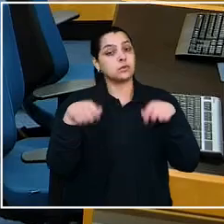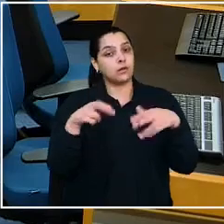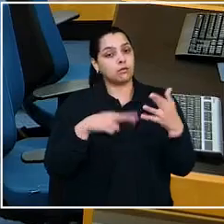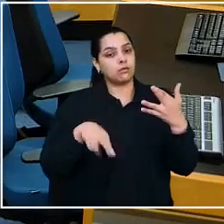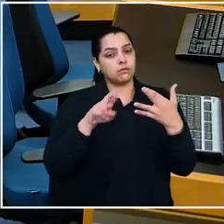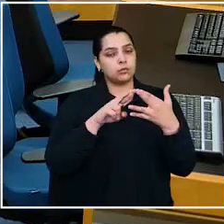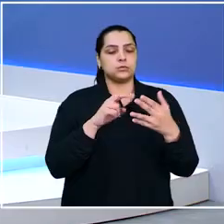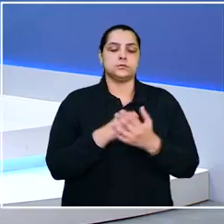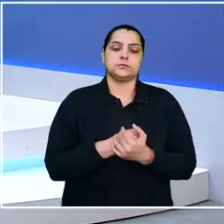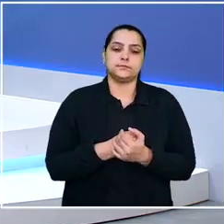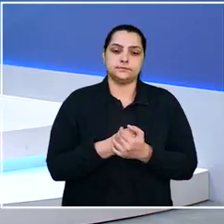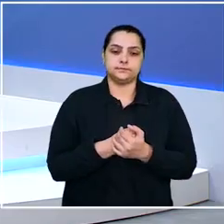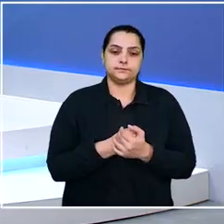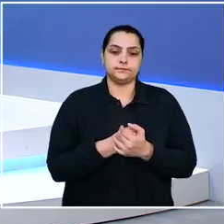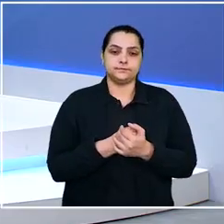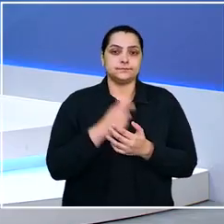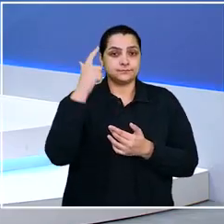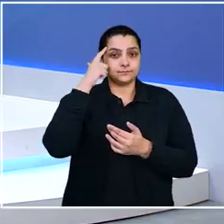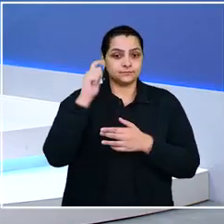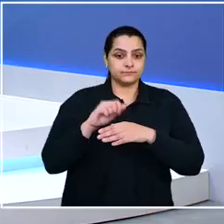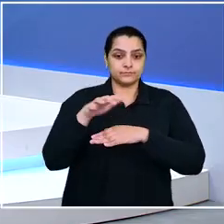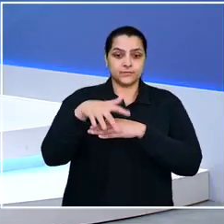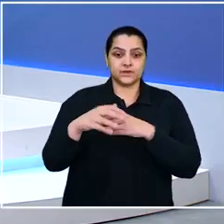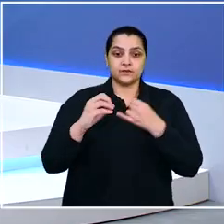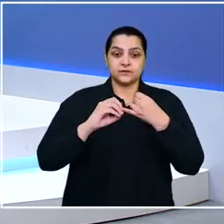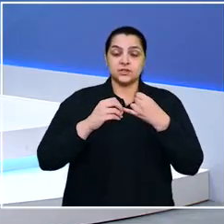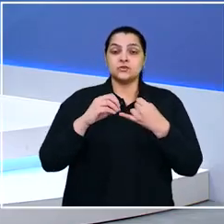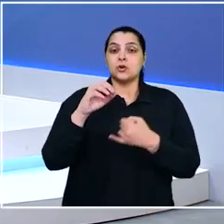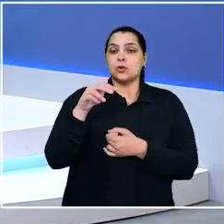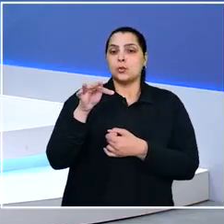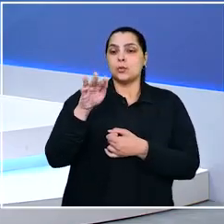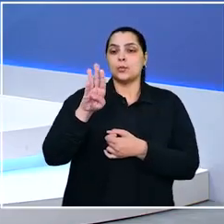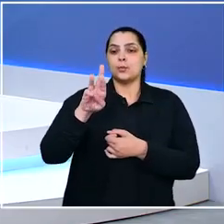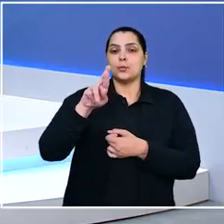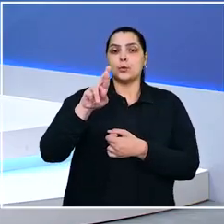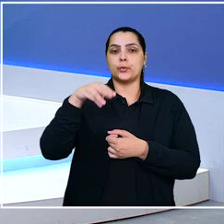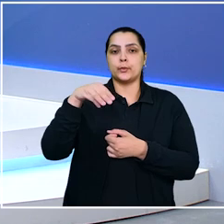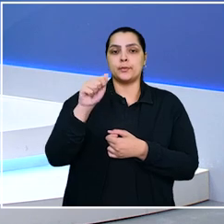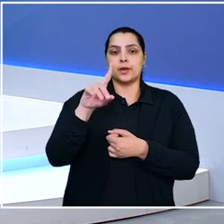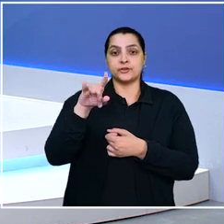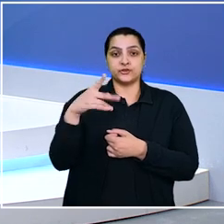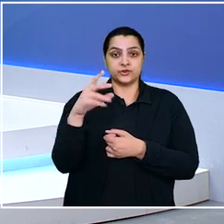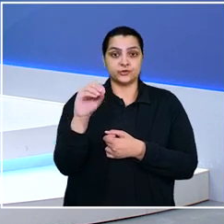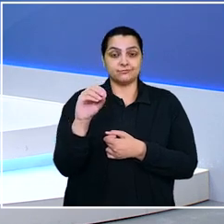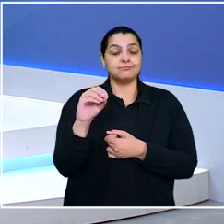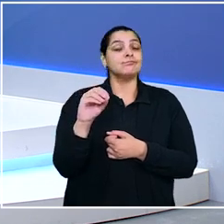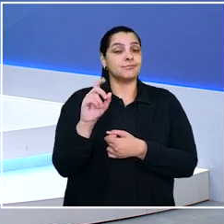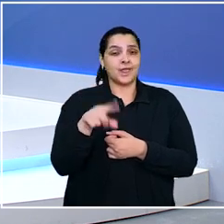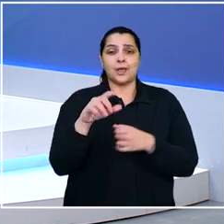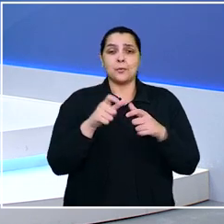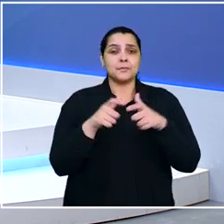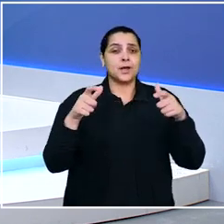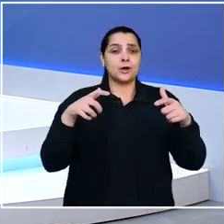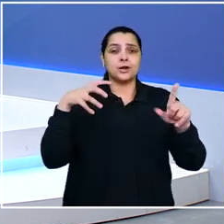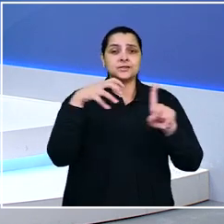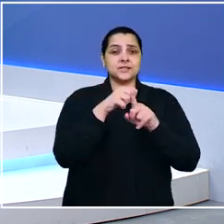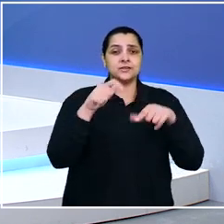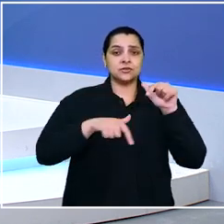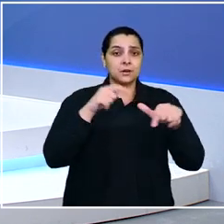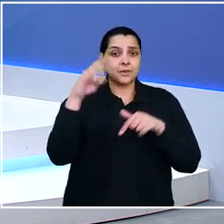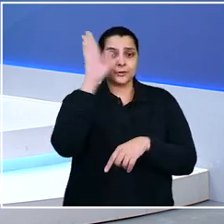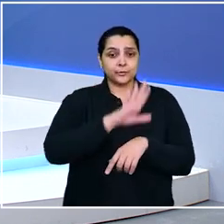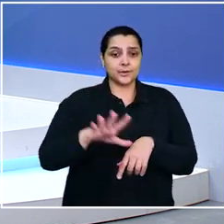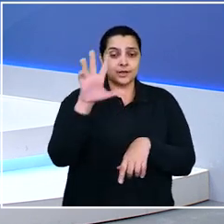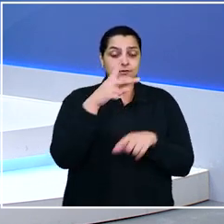cabe recurso. O rompimento da barragem do Córrego do Feijão, em Brumadinho, em 2019, foi considerado o maior acidente de trabalho